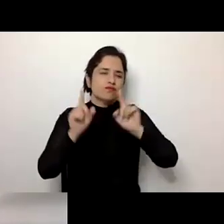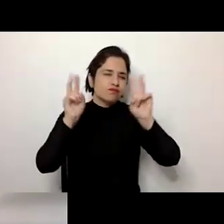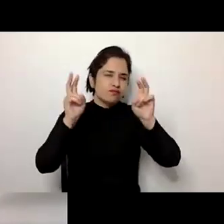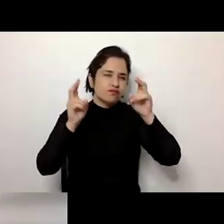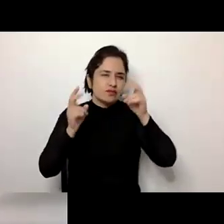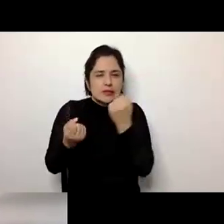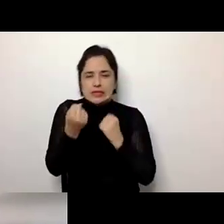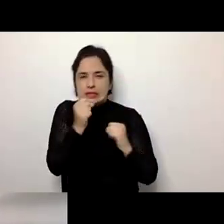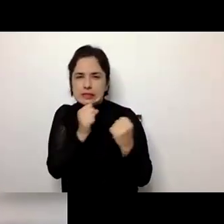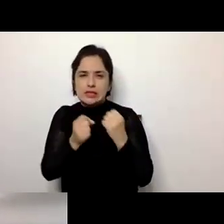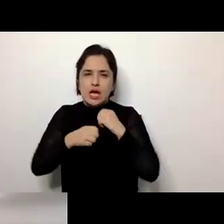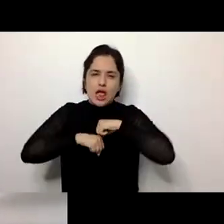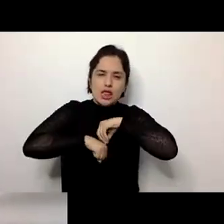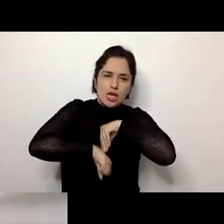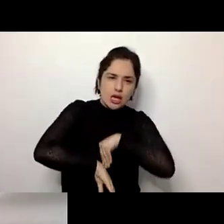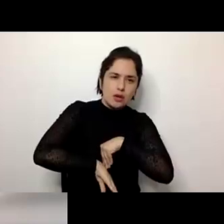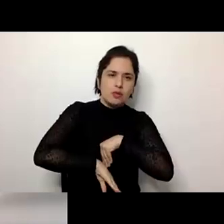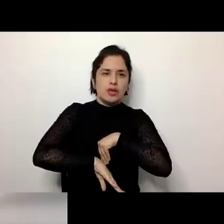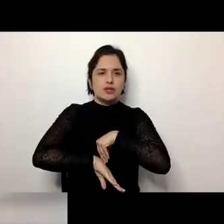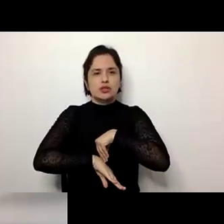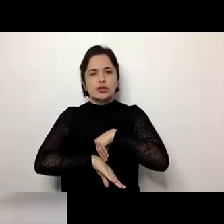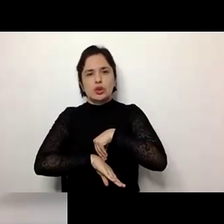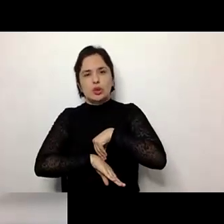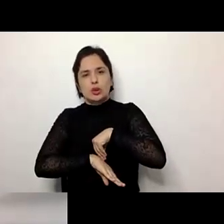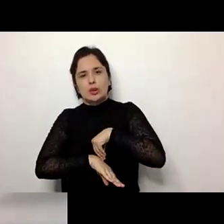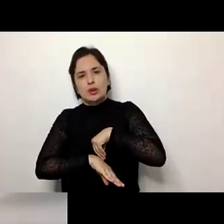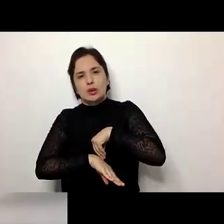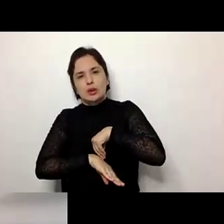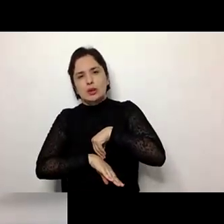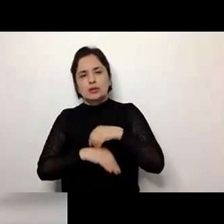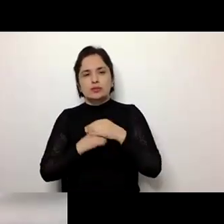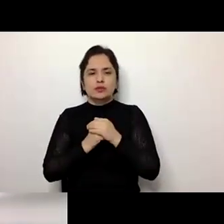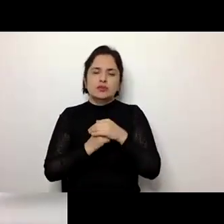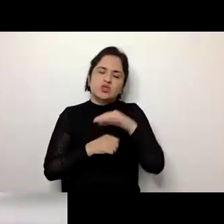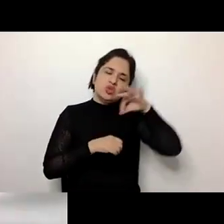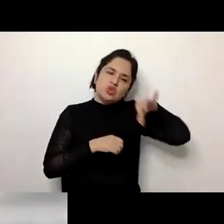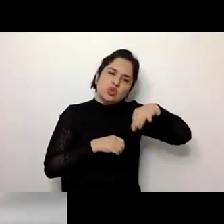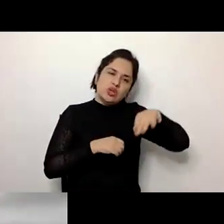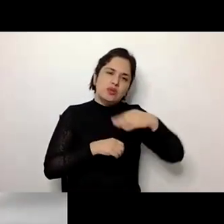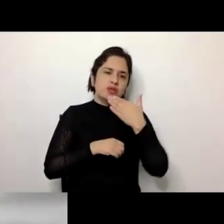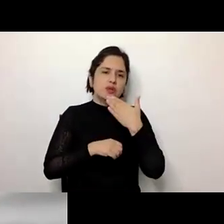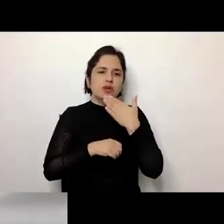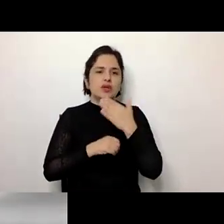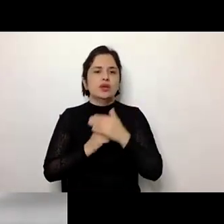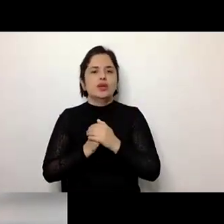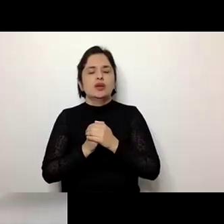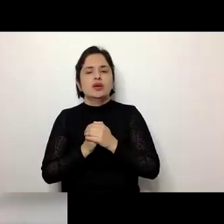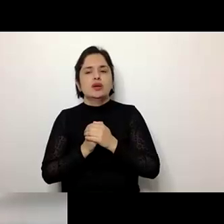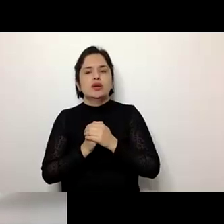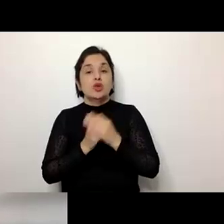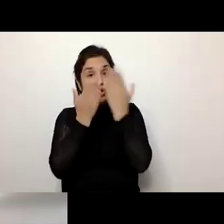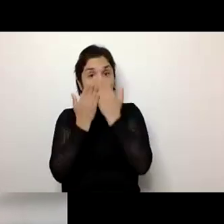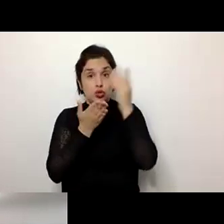ansiedade, depressão, isolamento. Eu tive a oportunidade, no meu estudo de doutorado, de fazer uma